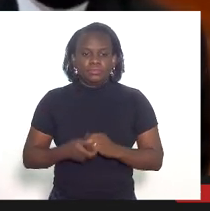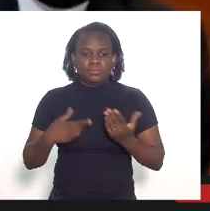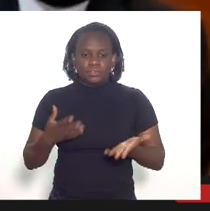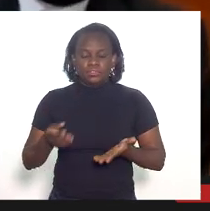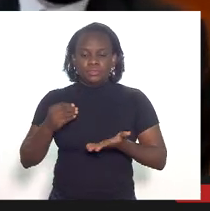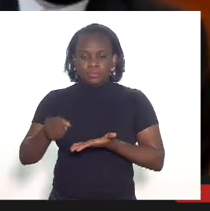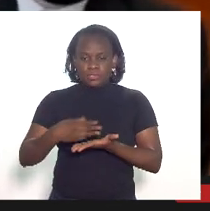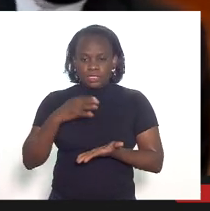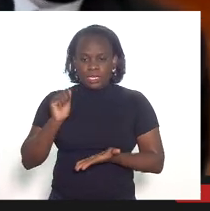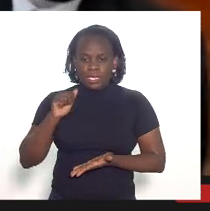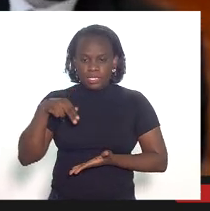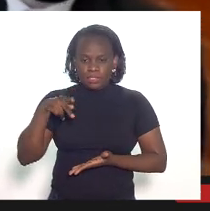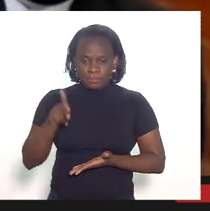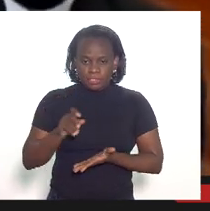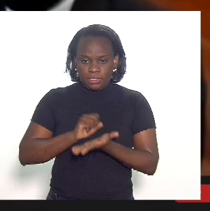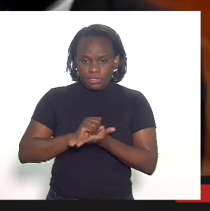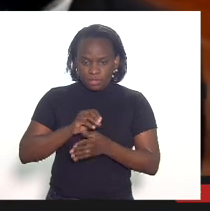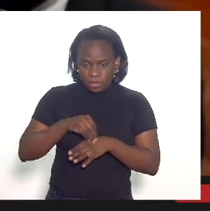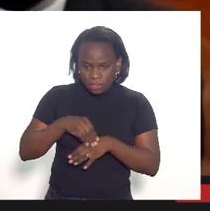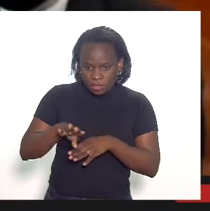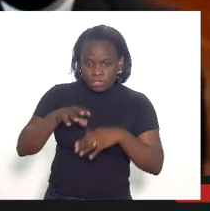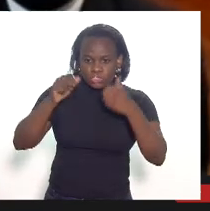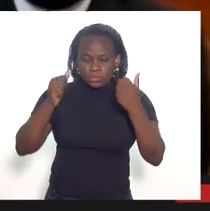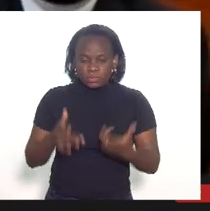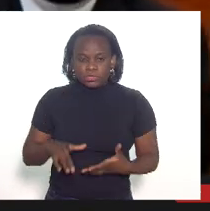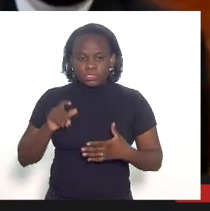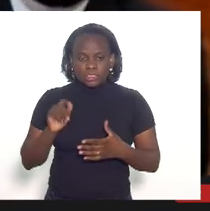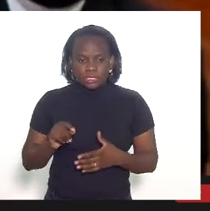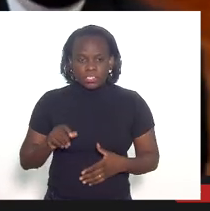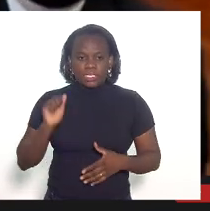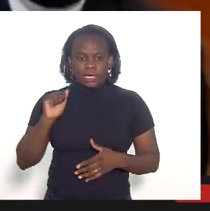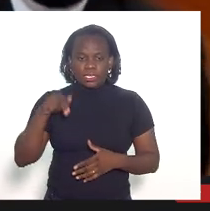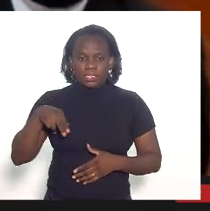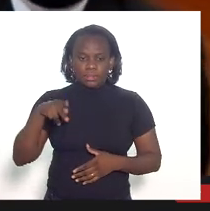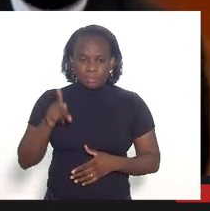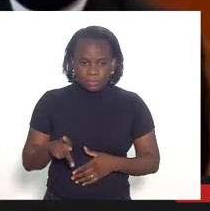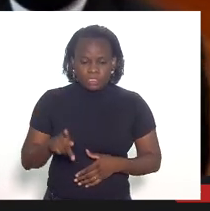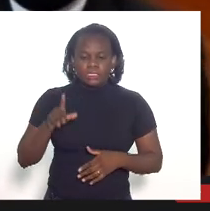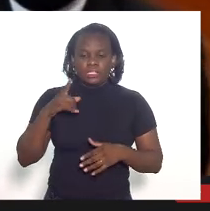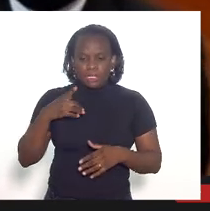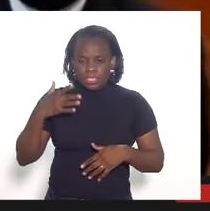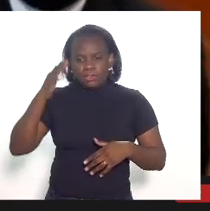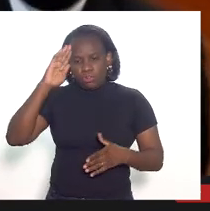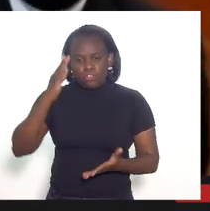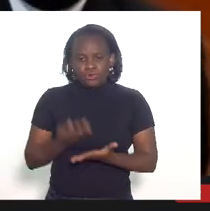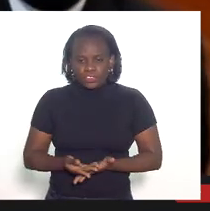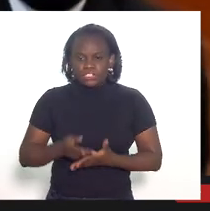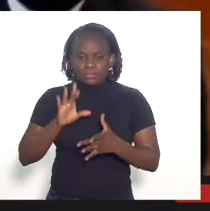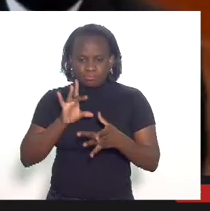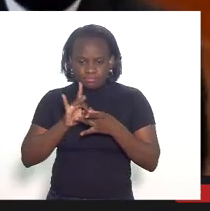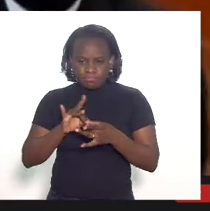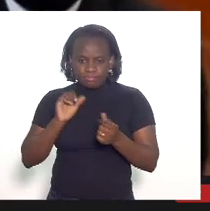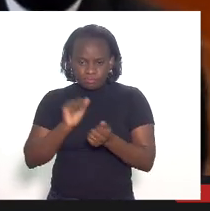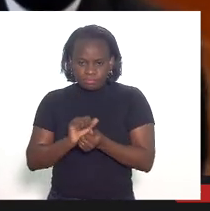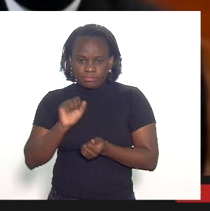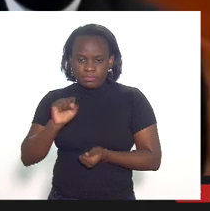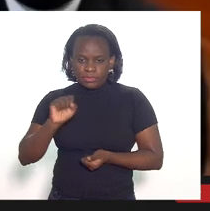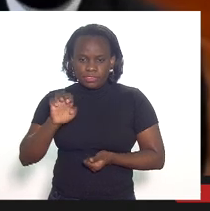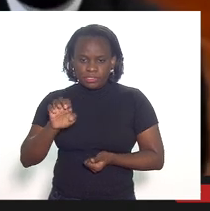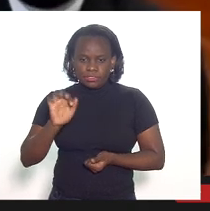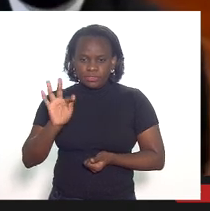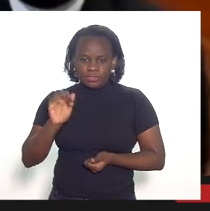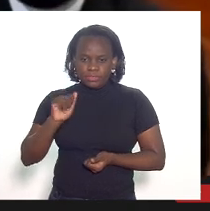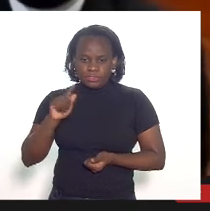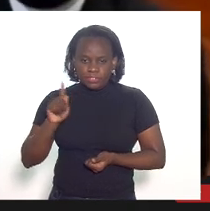que a INP deixa aqui é que a INP está apostando nessa parceria com a CEPAS